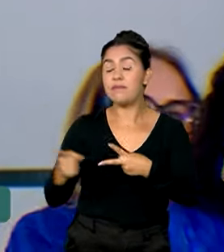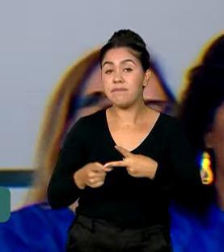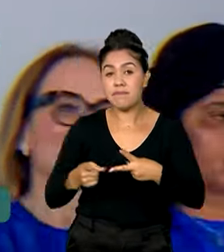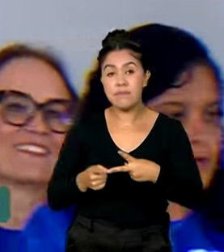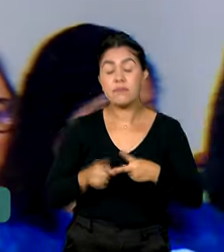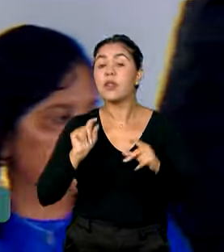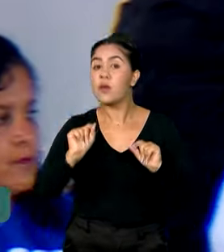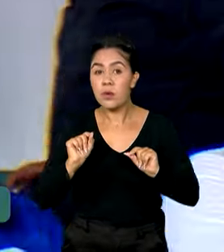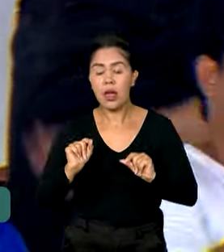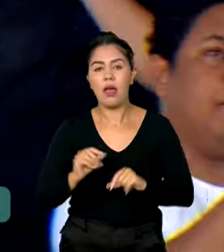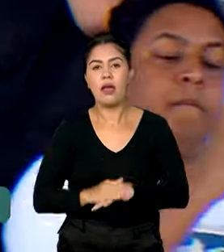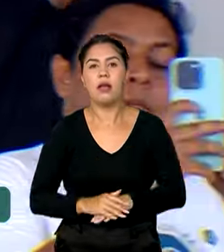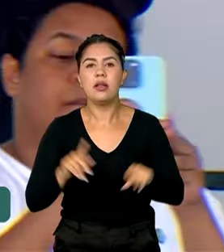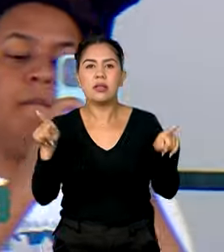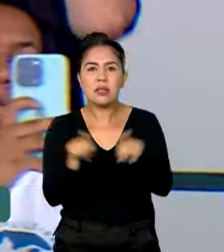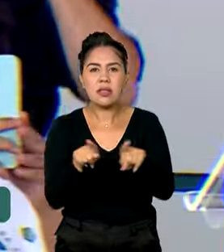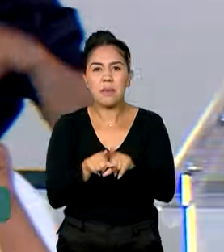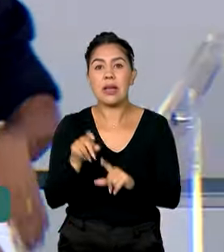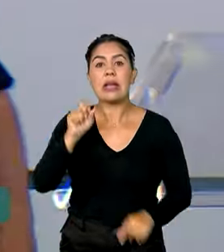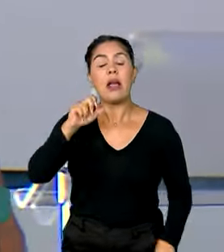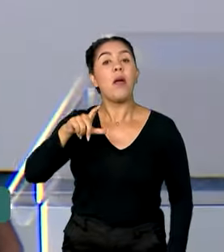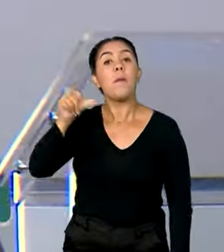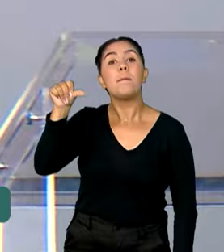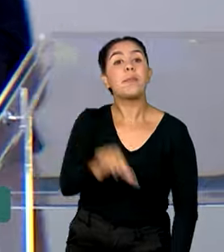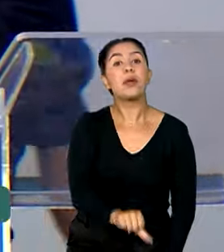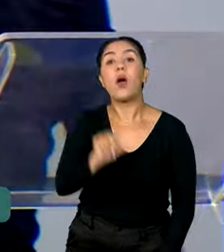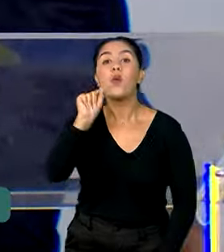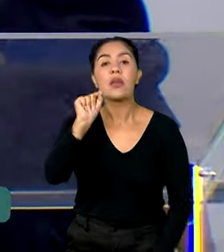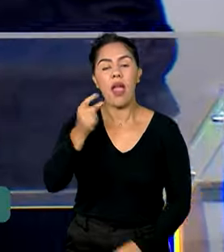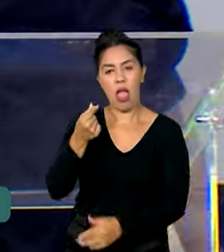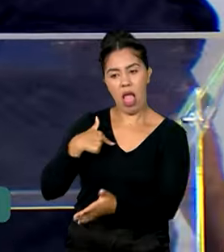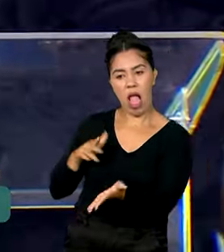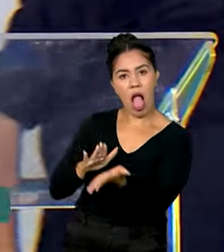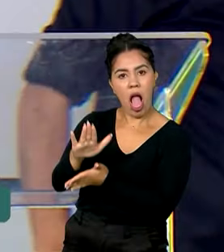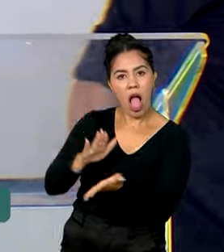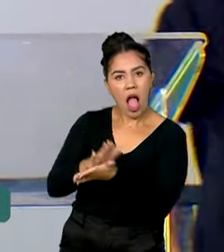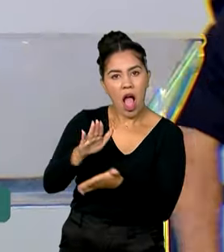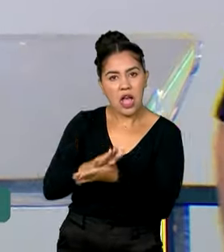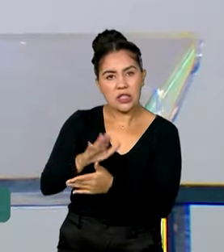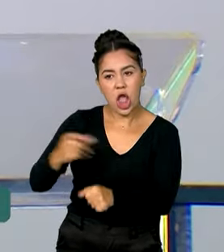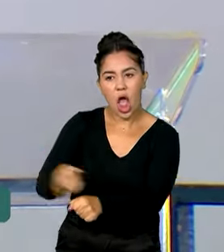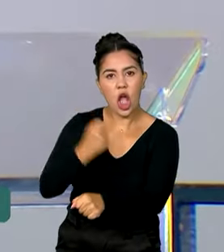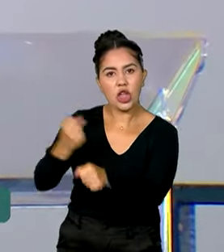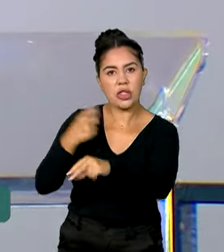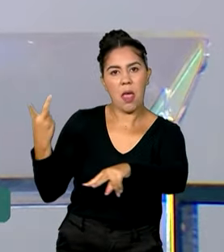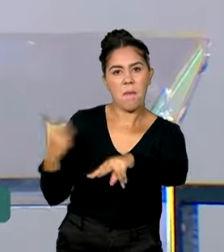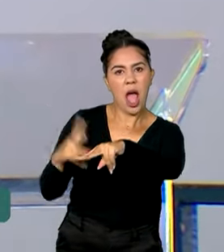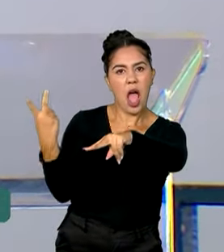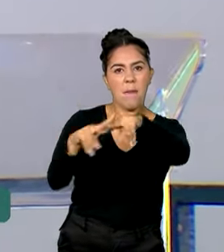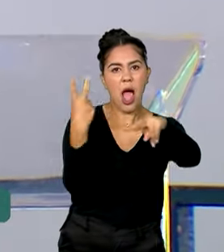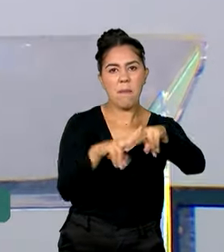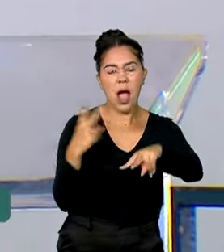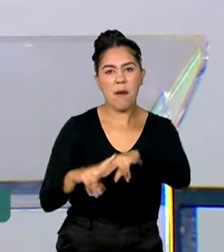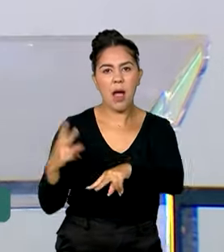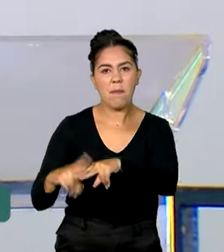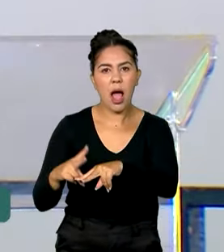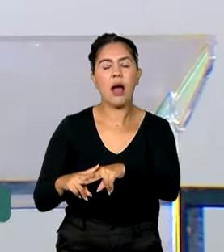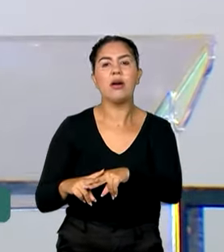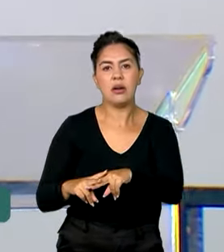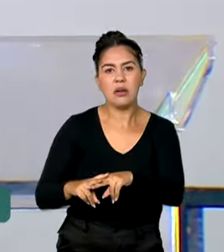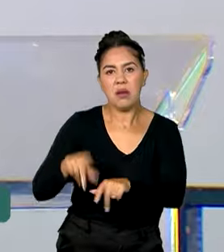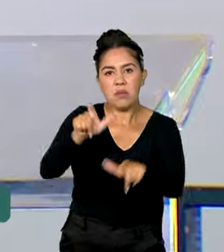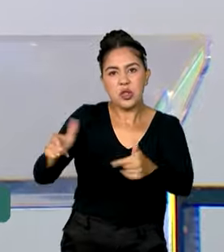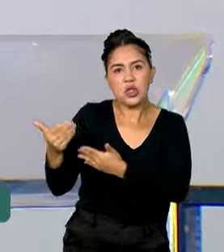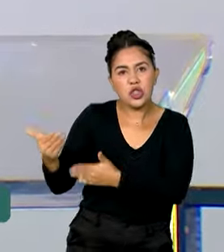ficaria muito mais caro gastar fazendo cadeia para prender a